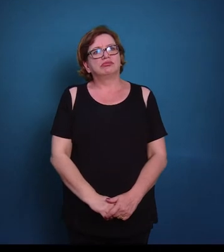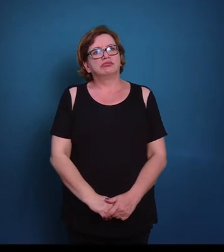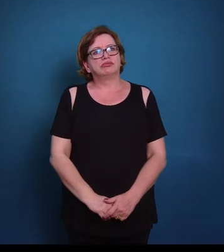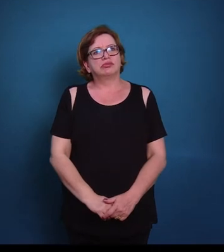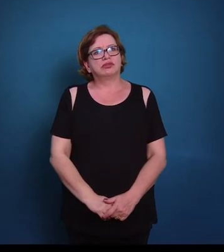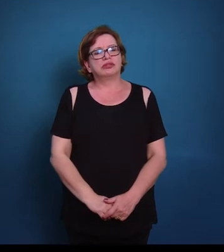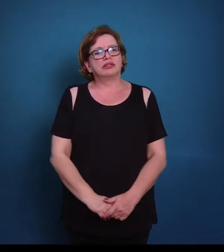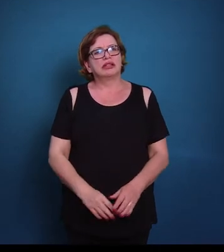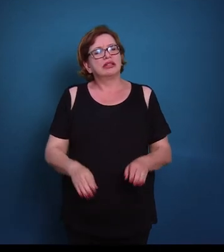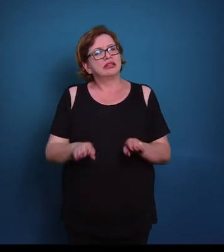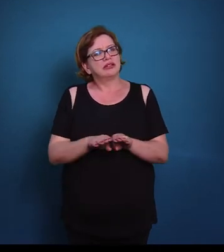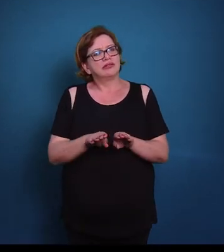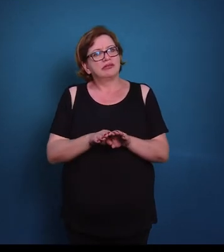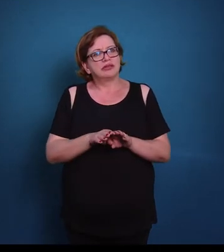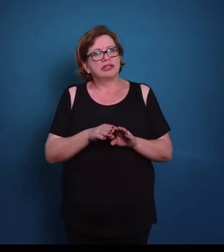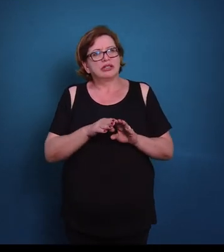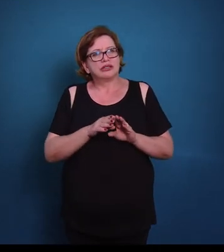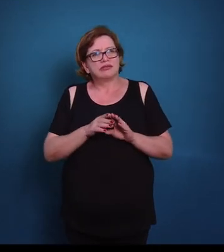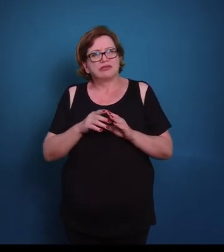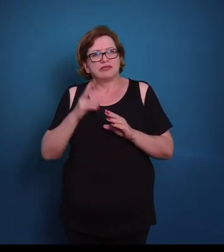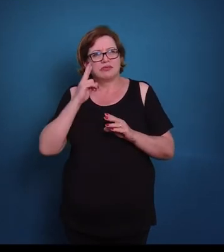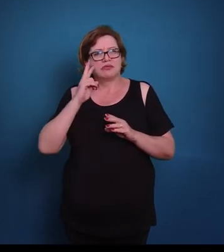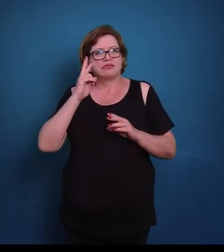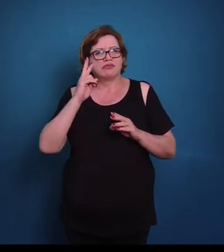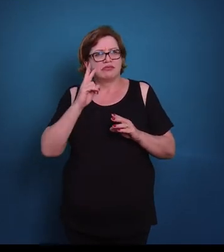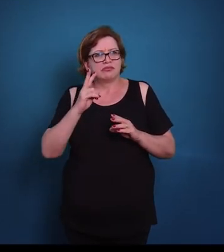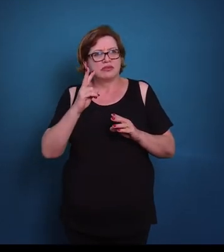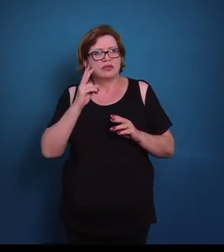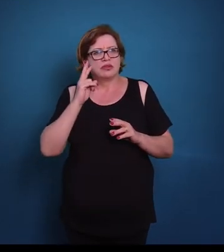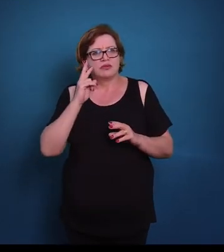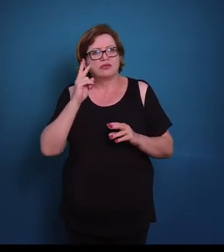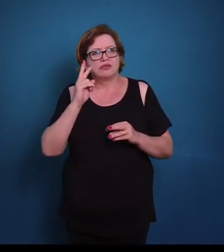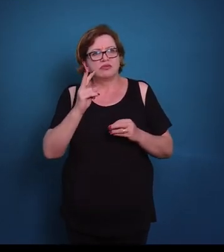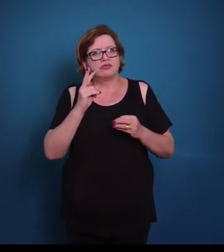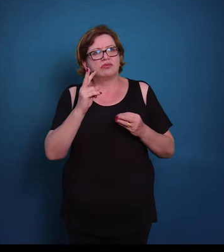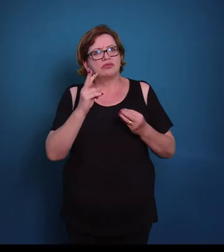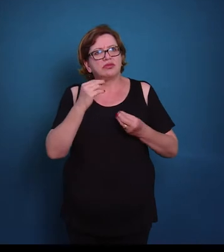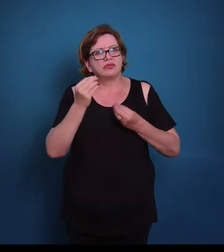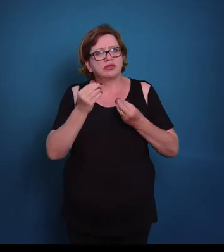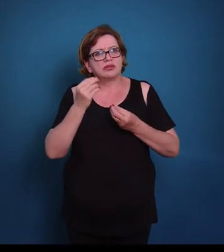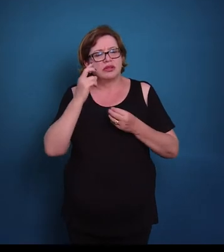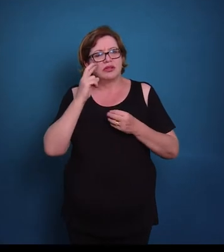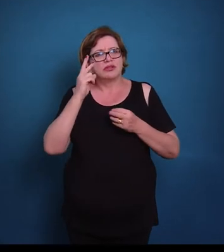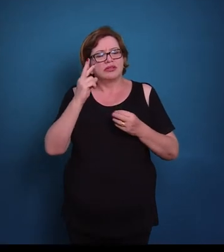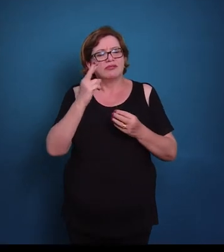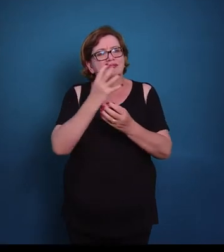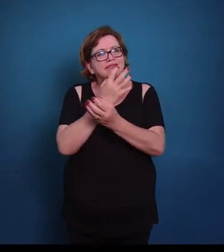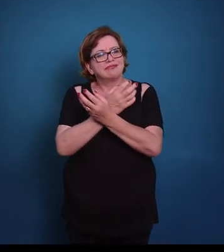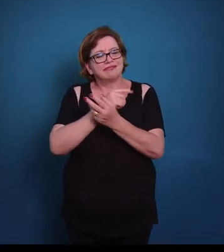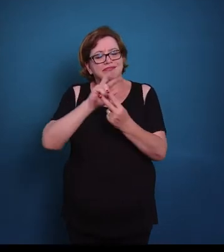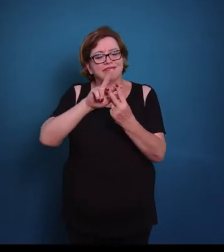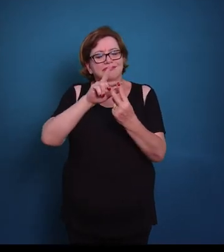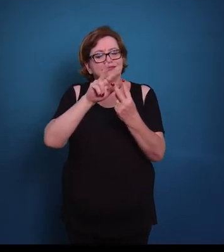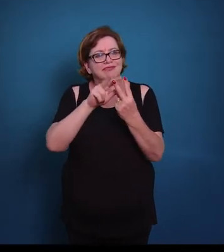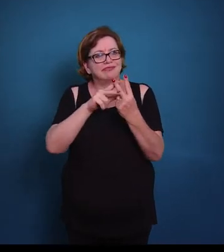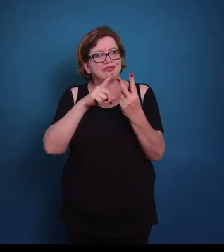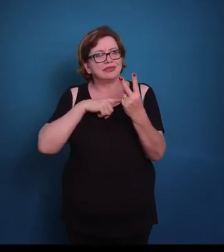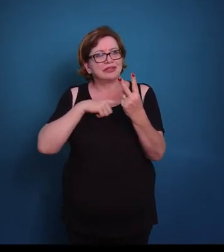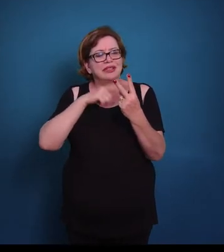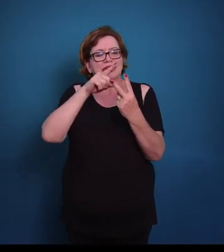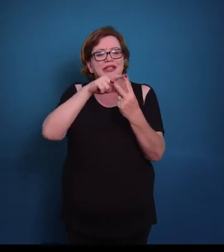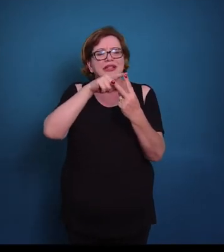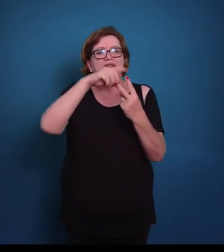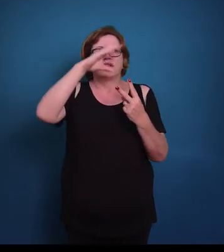Nós podemos macroscopicamente também classificar o tecido ósseo de dois tipos. Nós temos o tecido ósseo